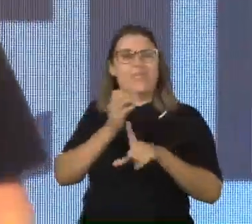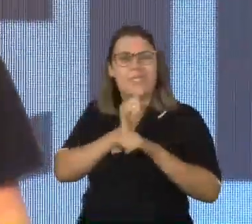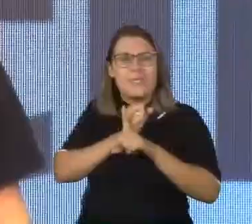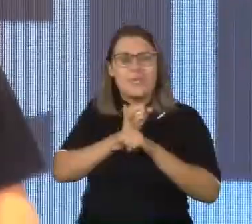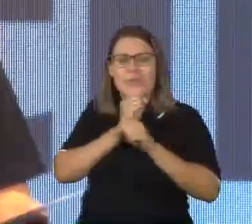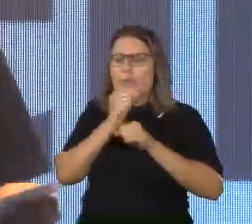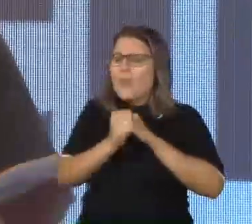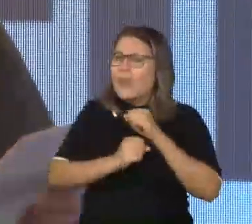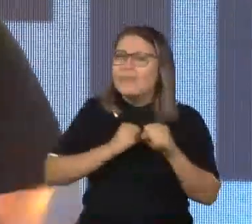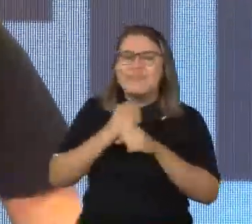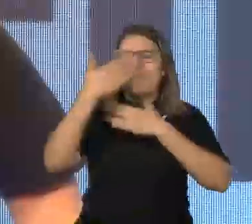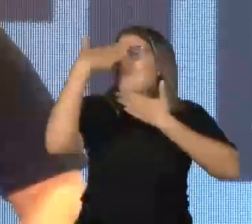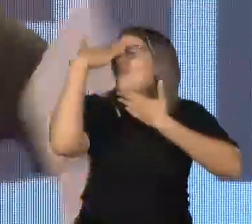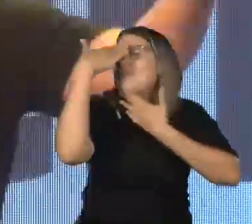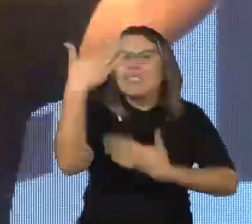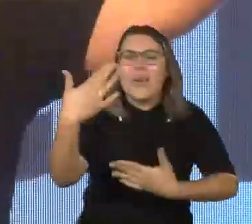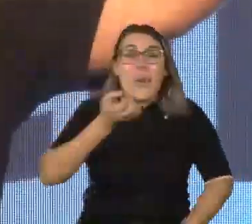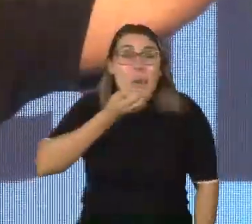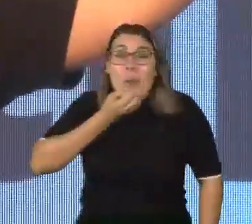Muito obrigado e ótimo evento para todos. Obrigado. Obrigado.